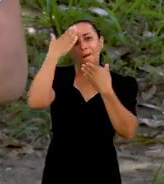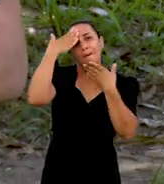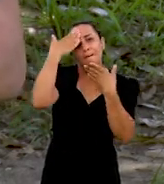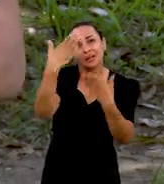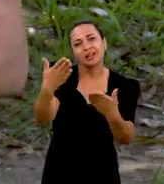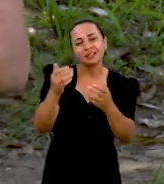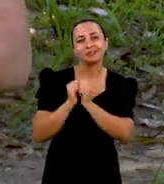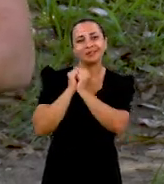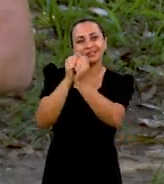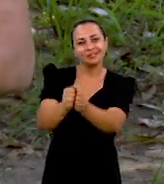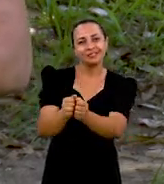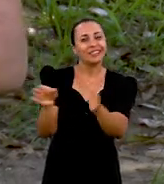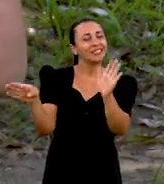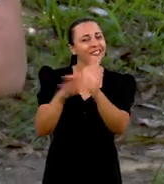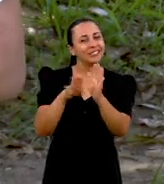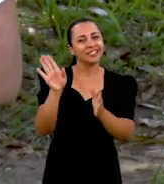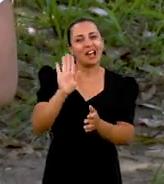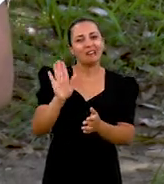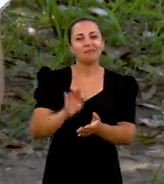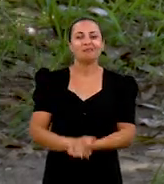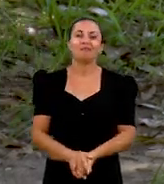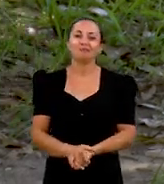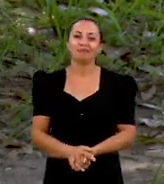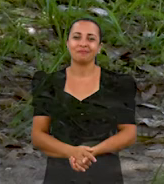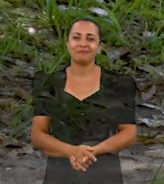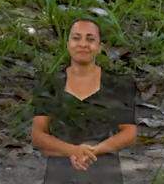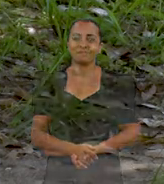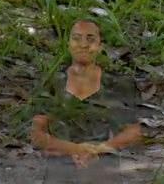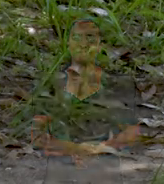conhecer. Muito obrigada pela companhia e até lá!